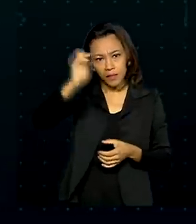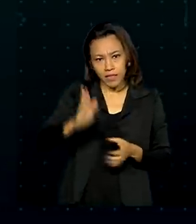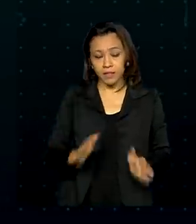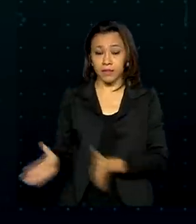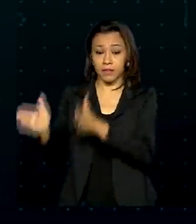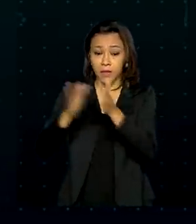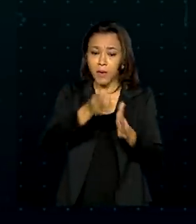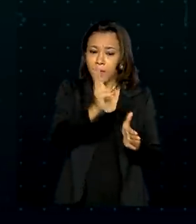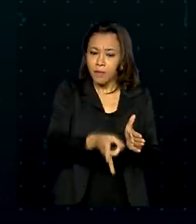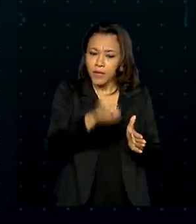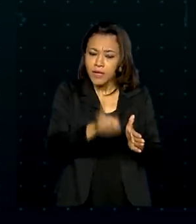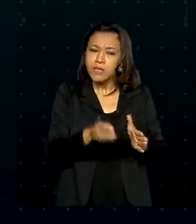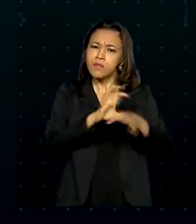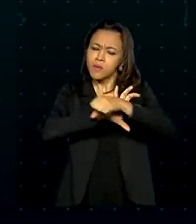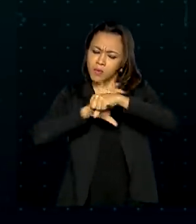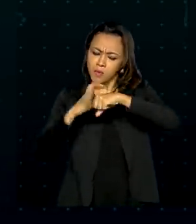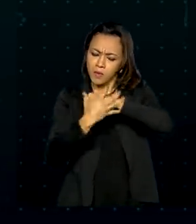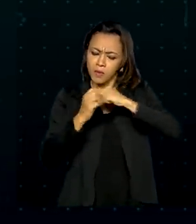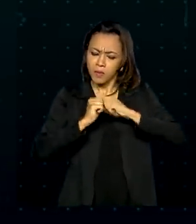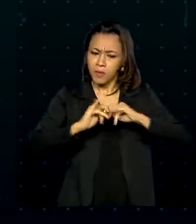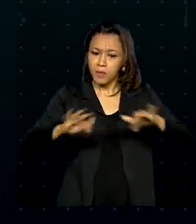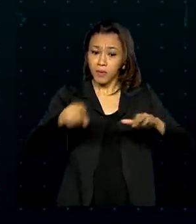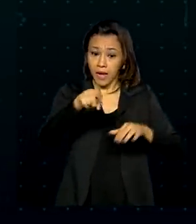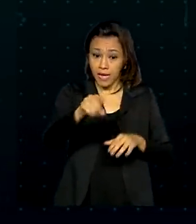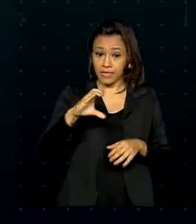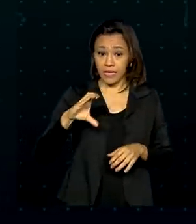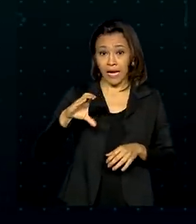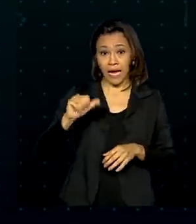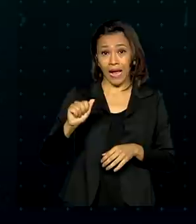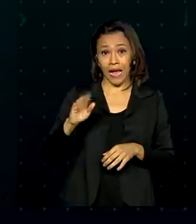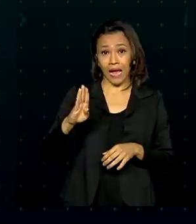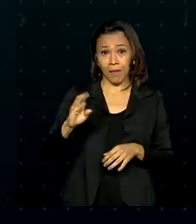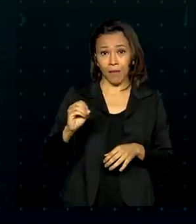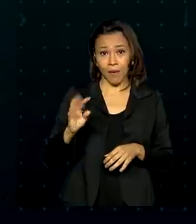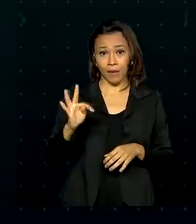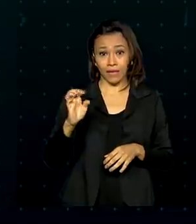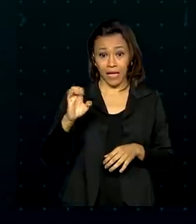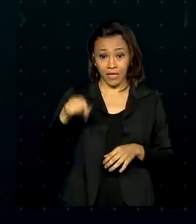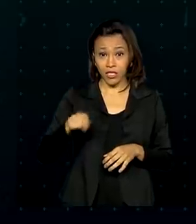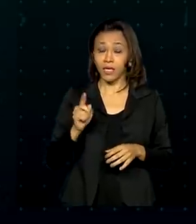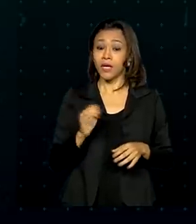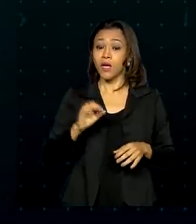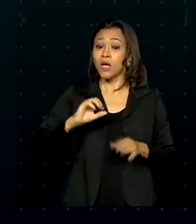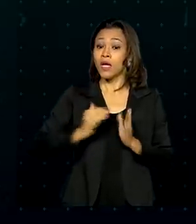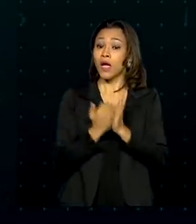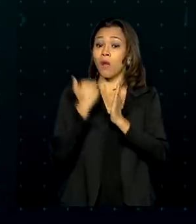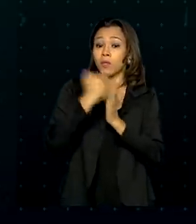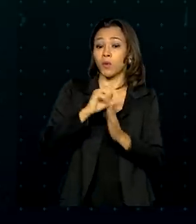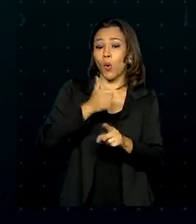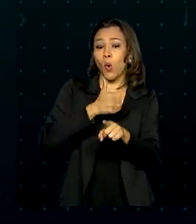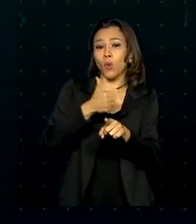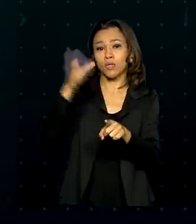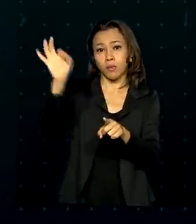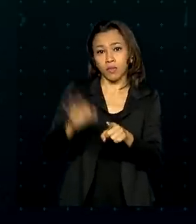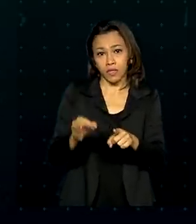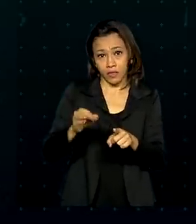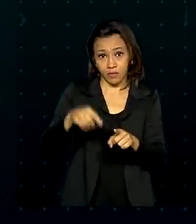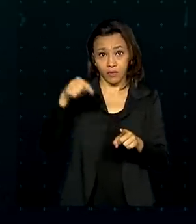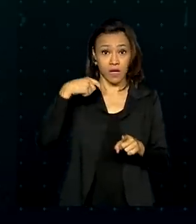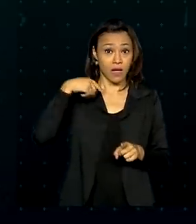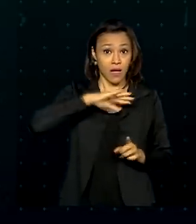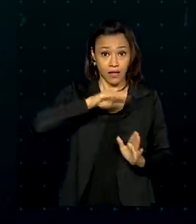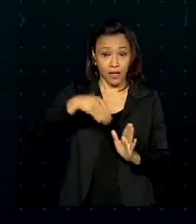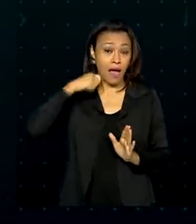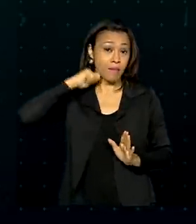a pandemia da Covid-19, a cabotagem cresceu mais de 11% entre janeiro e abril deste ano. Por ano,